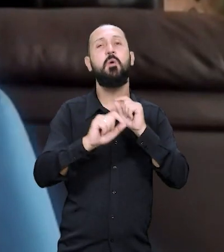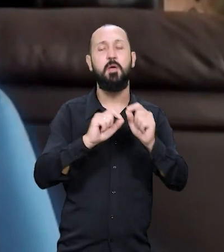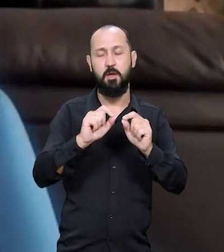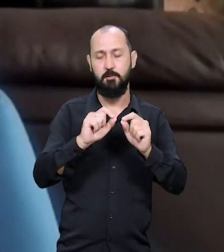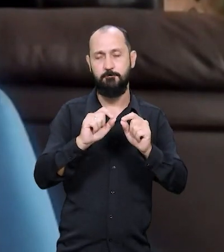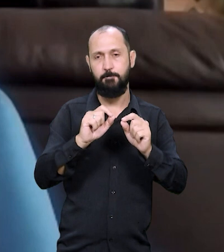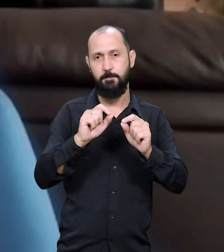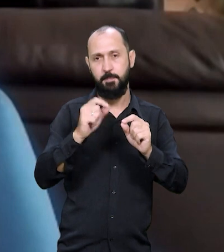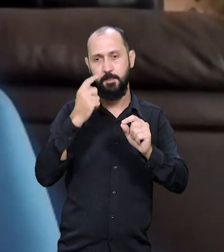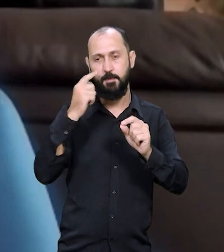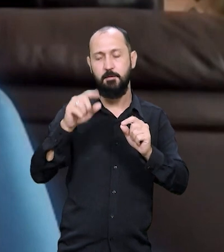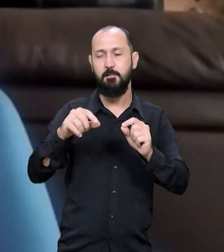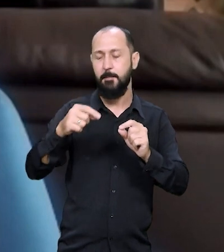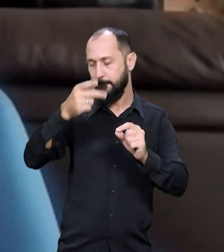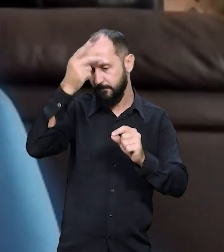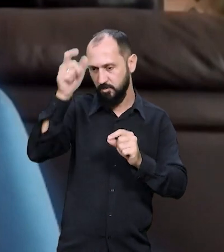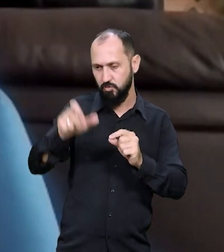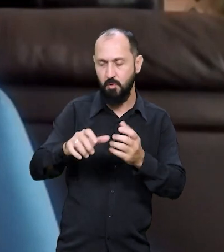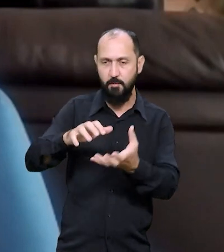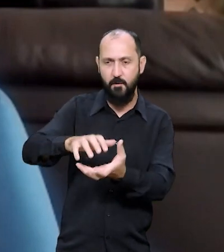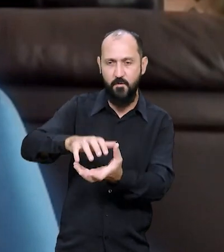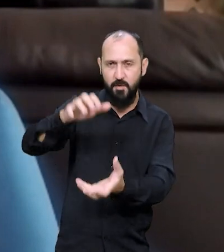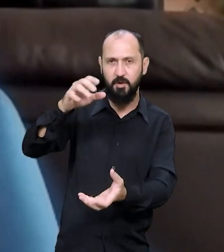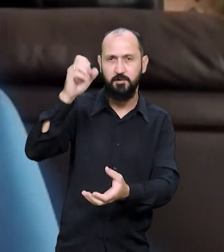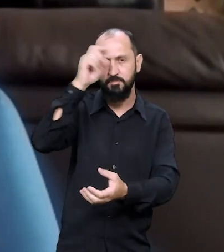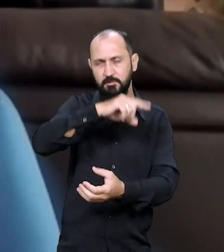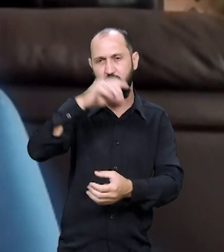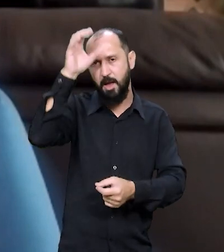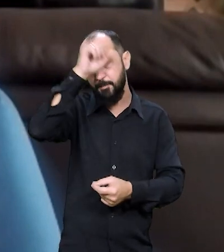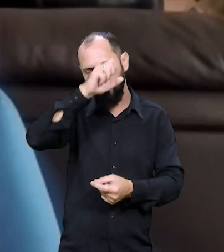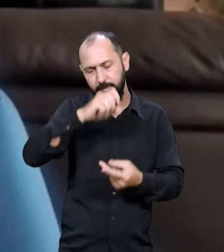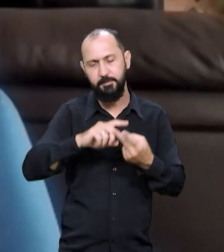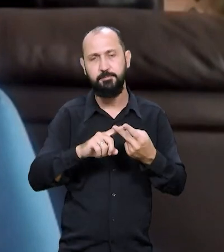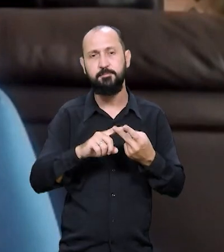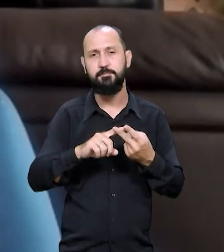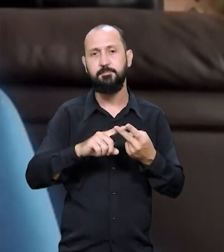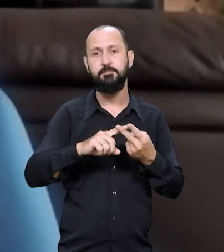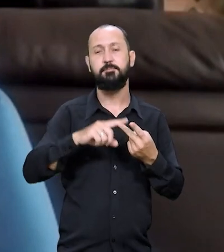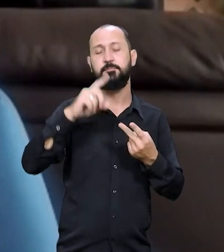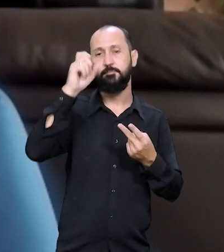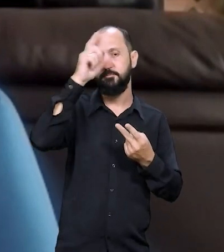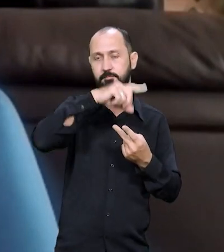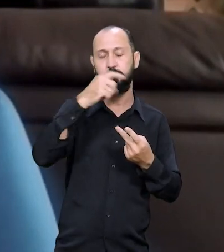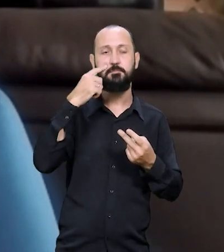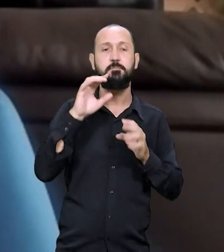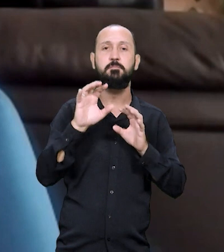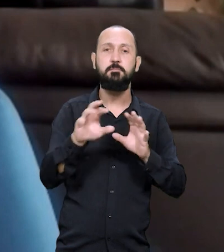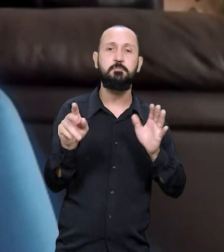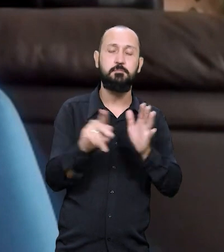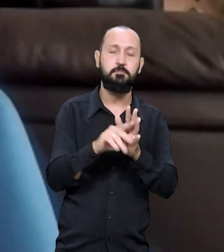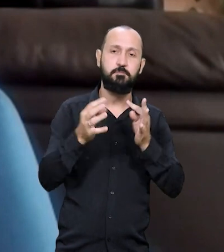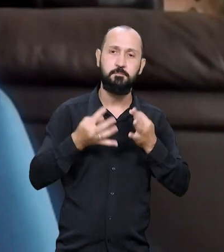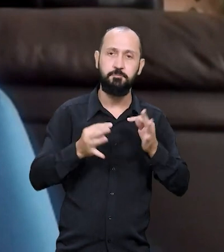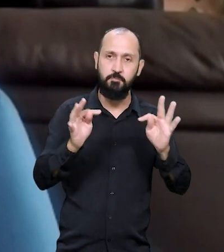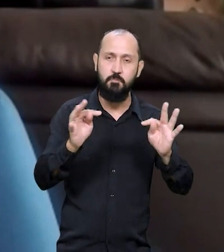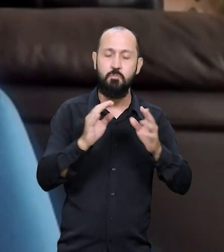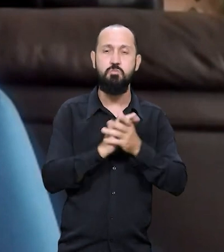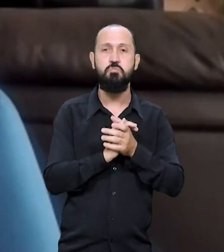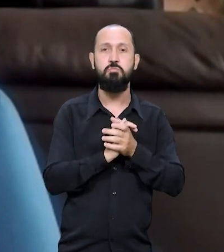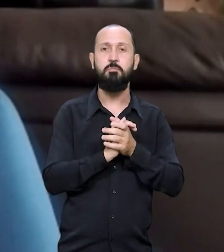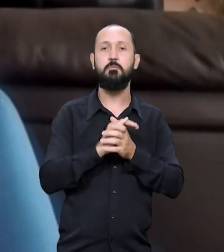assim, as pessoas mais velhas, elas têm dificuldade de aprender, elas têm dificuldade de lidar com